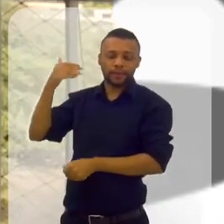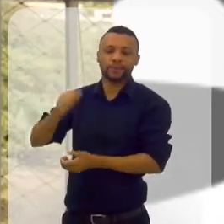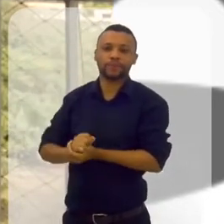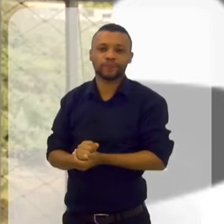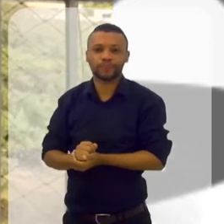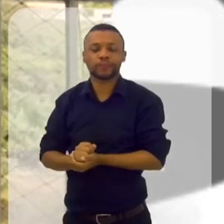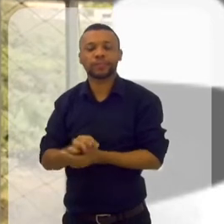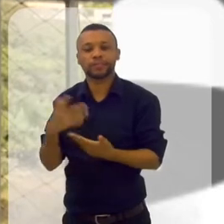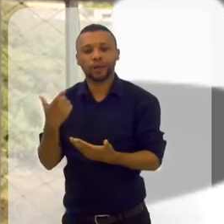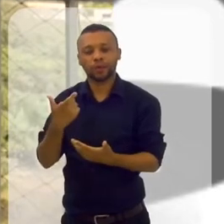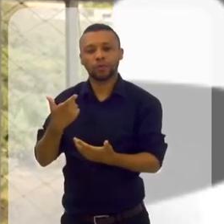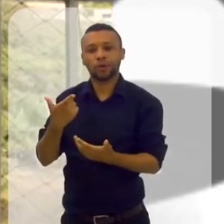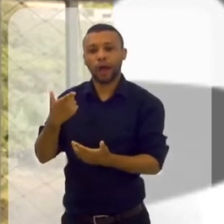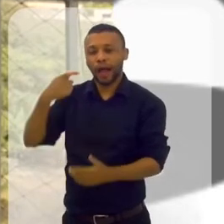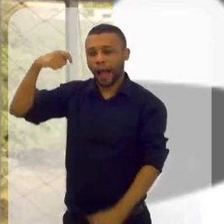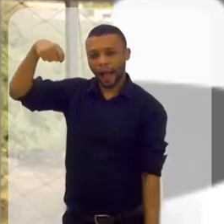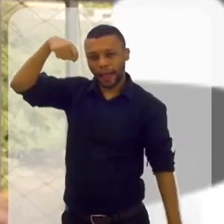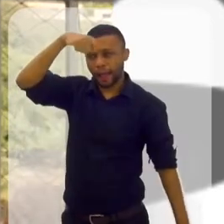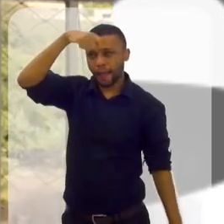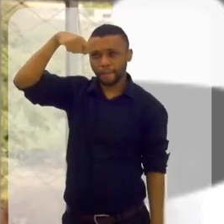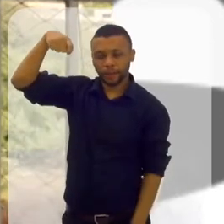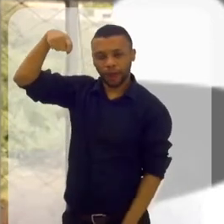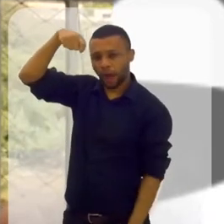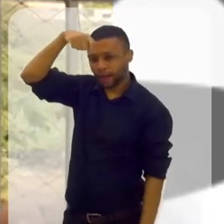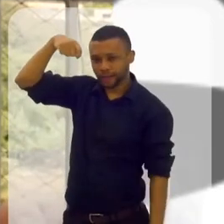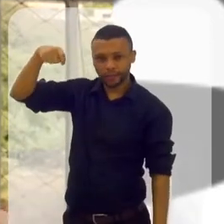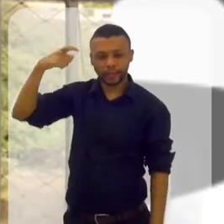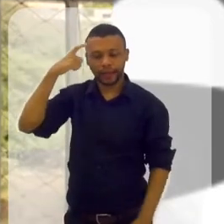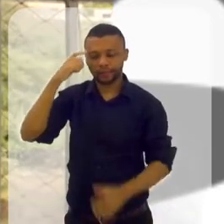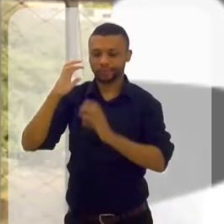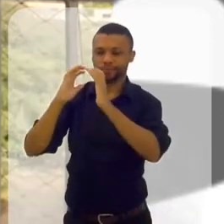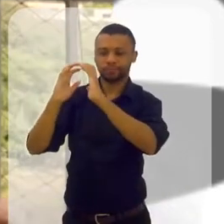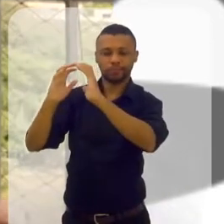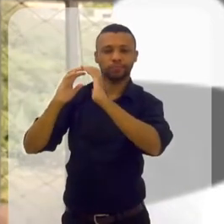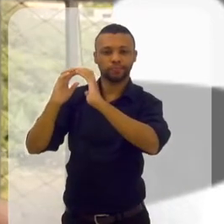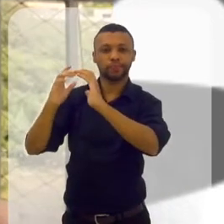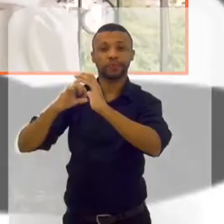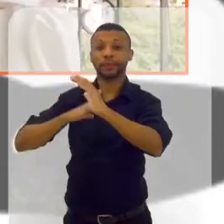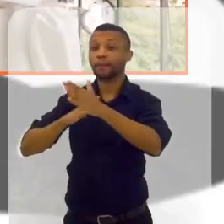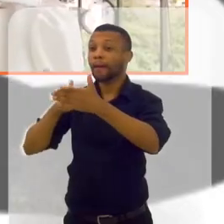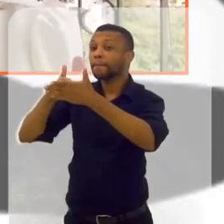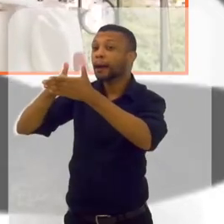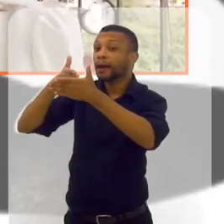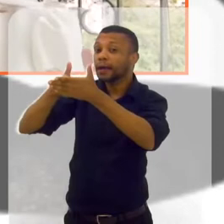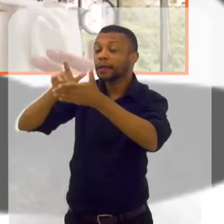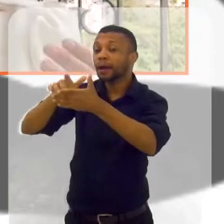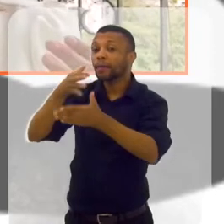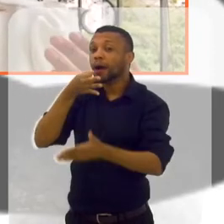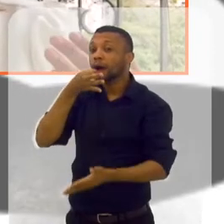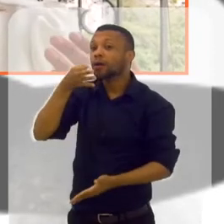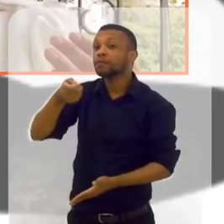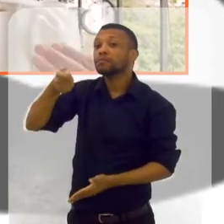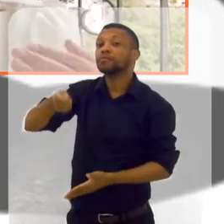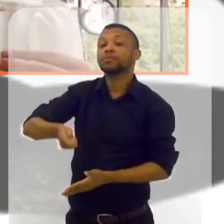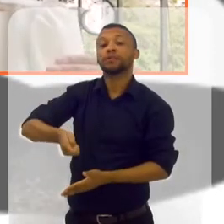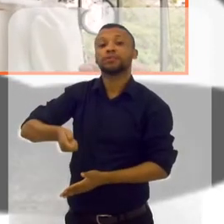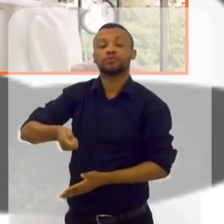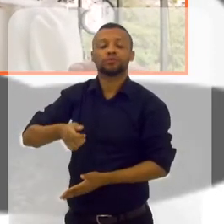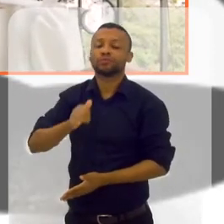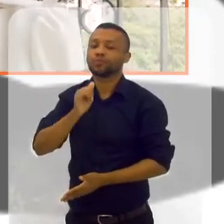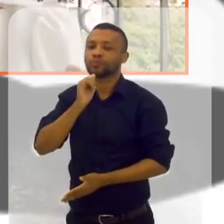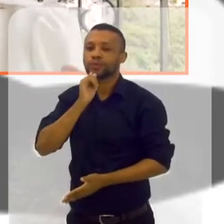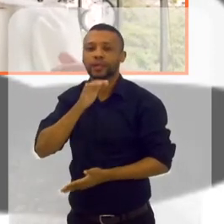mente consciente e a subconsciente uma barreira de proteção que se chama fator crítico. Porque esse fator crítico, ele é uma